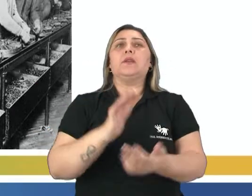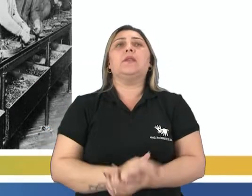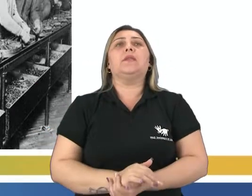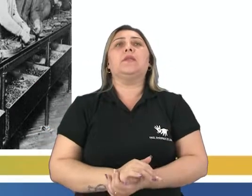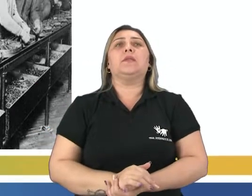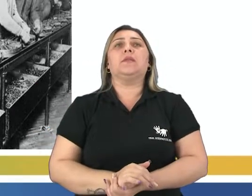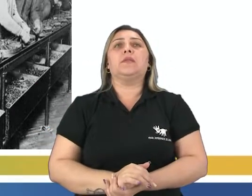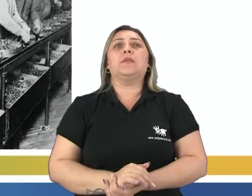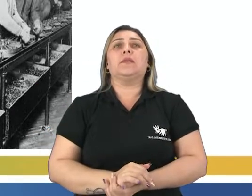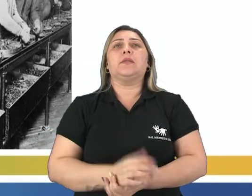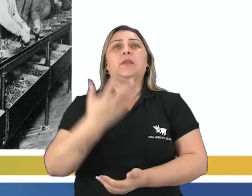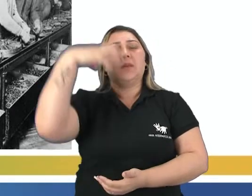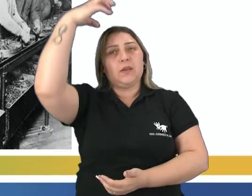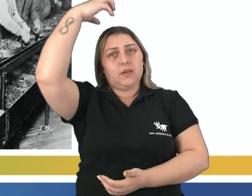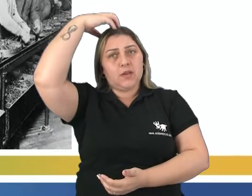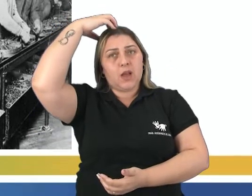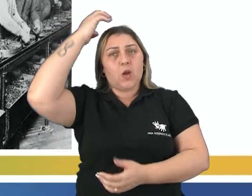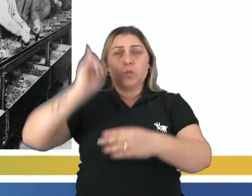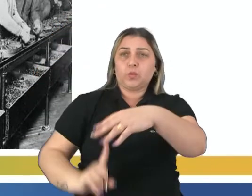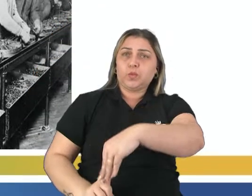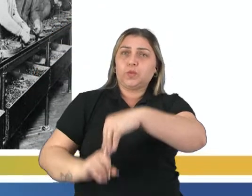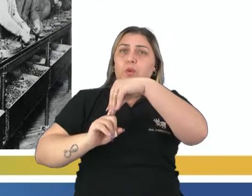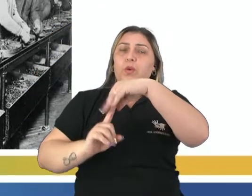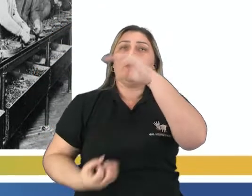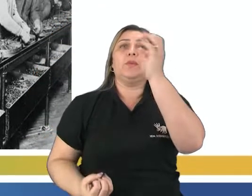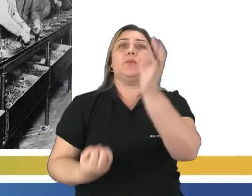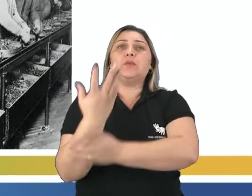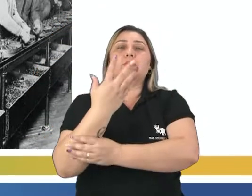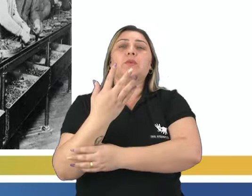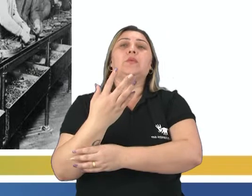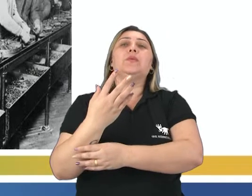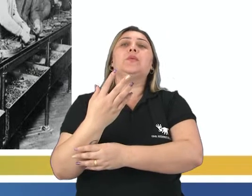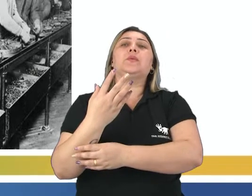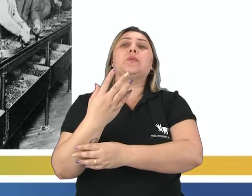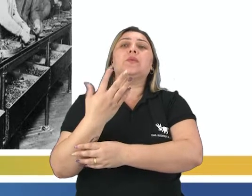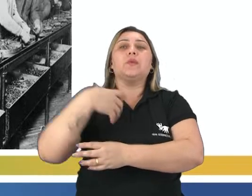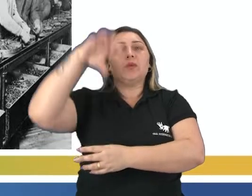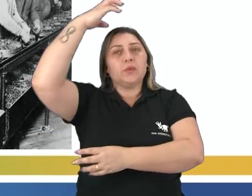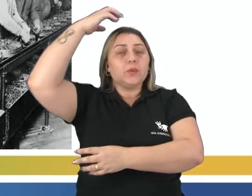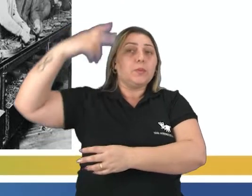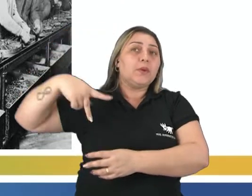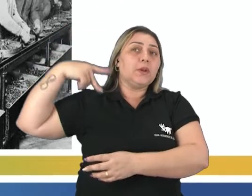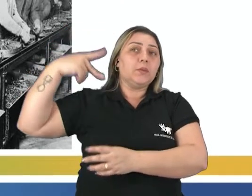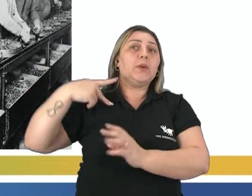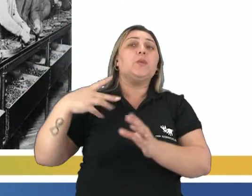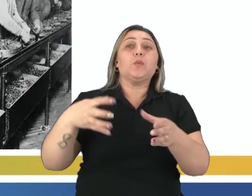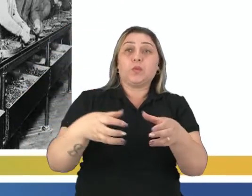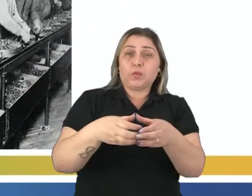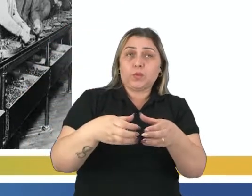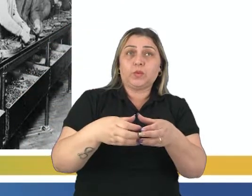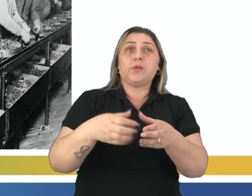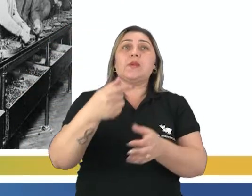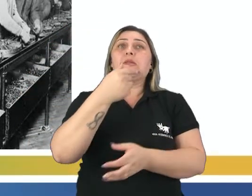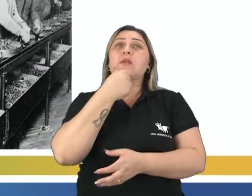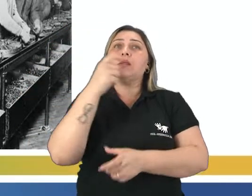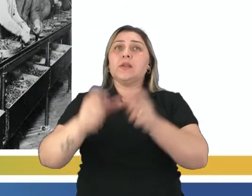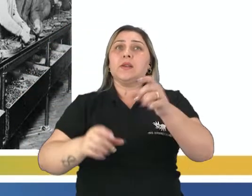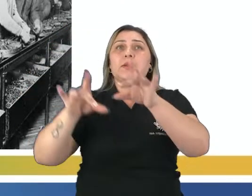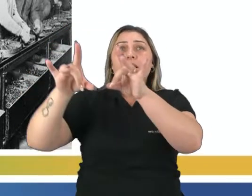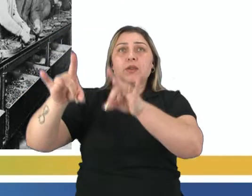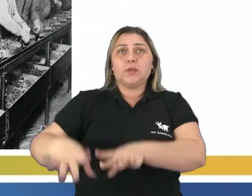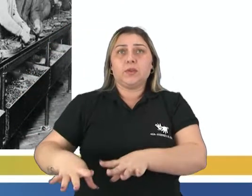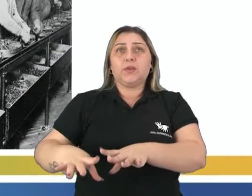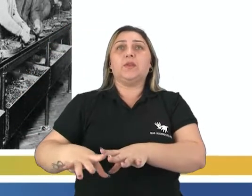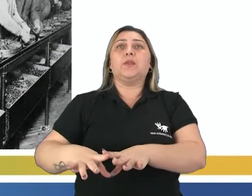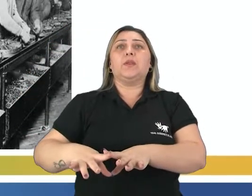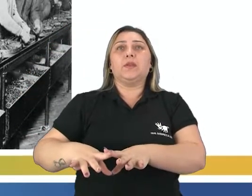A quebra da monarquia absolutista para o surgimento da monarquia parlamentarista. Os ingleses deixaram de